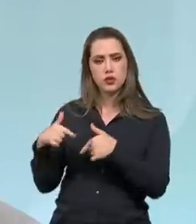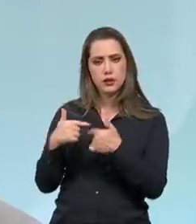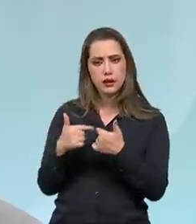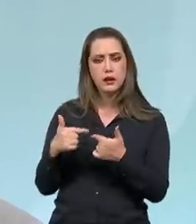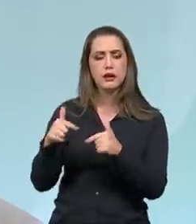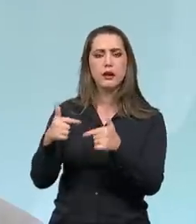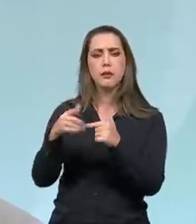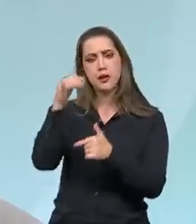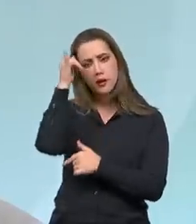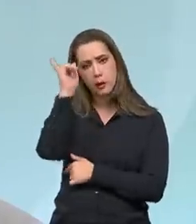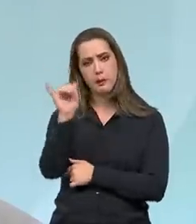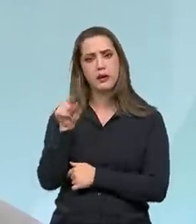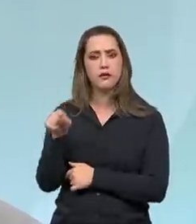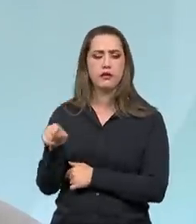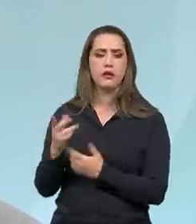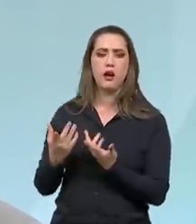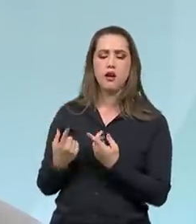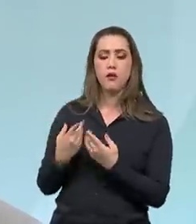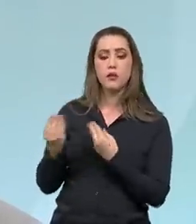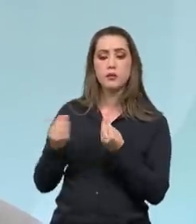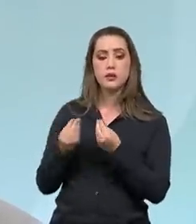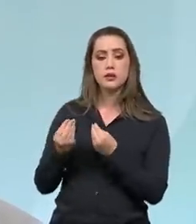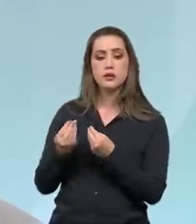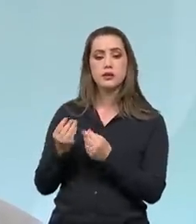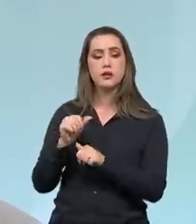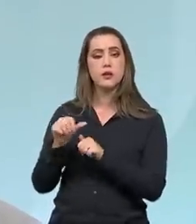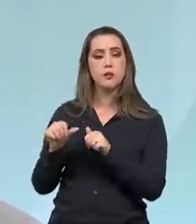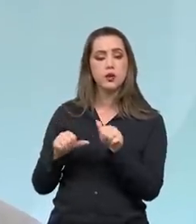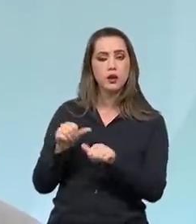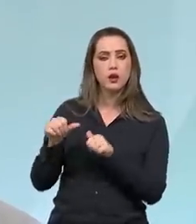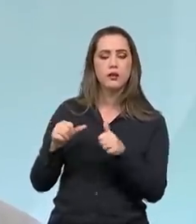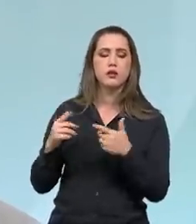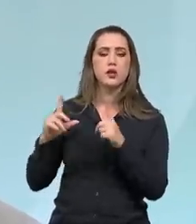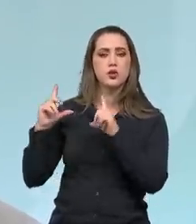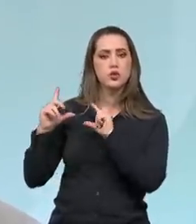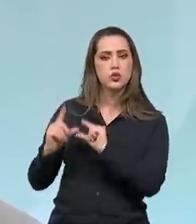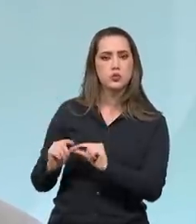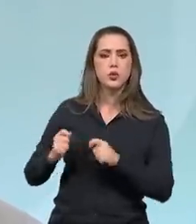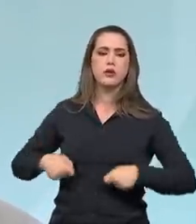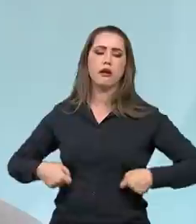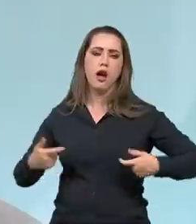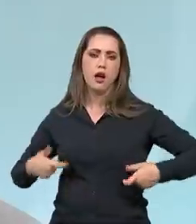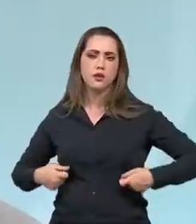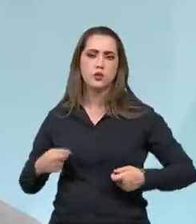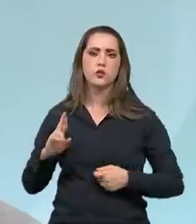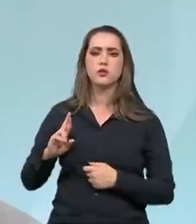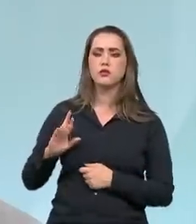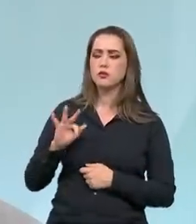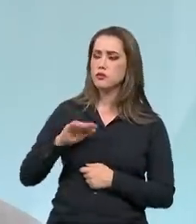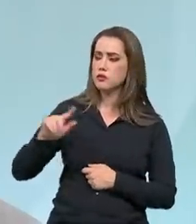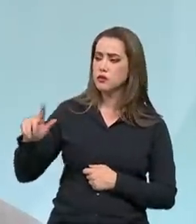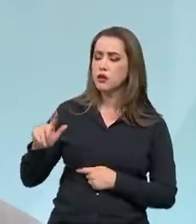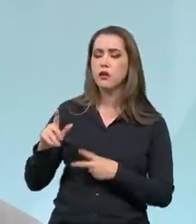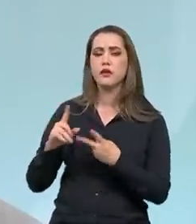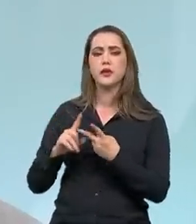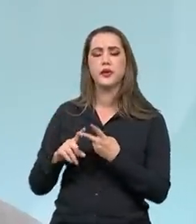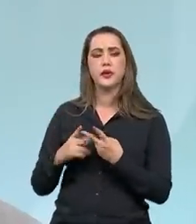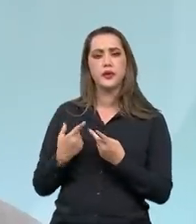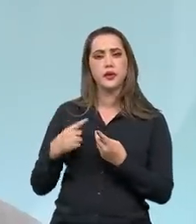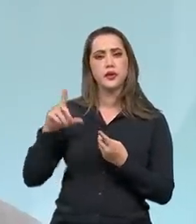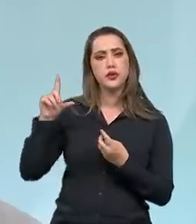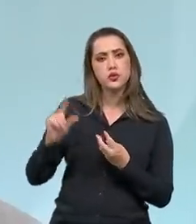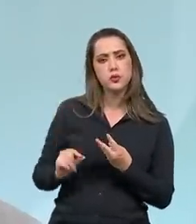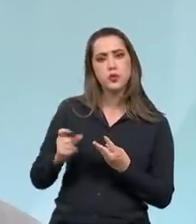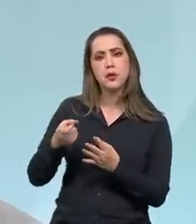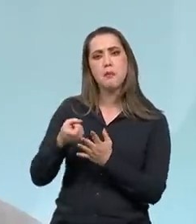de combater. Hoje se combate a inflação a partir de redução de gastos, responsabilidade fiscal, redução expressiva